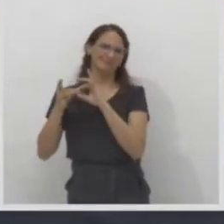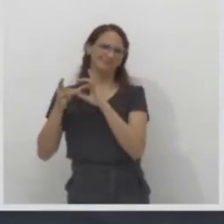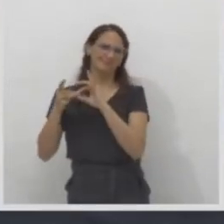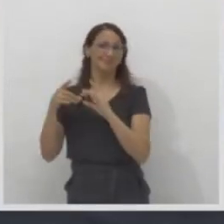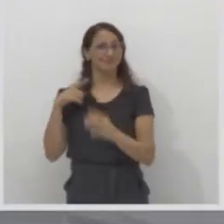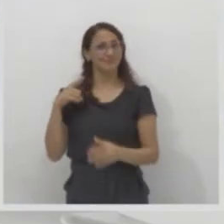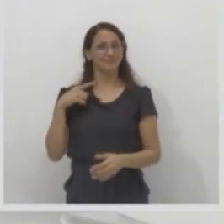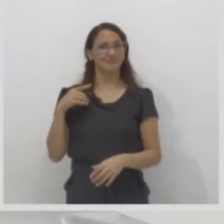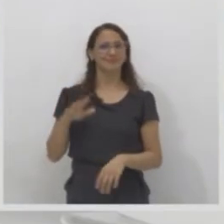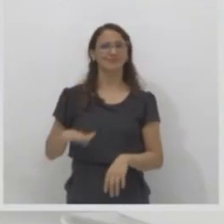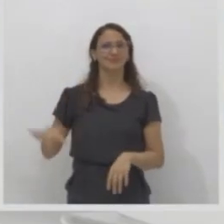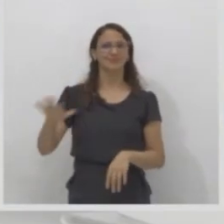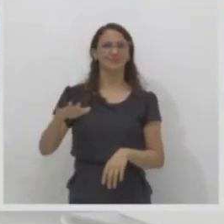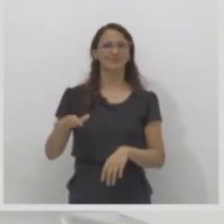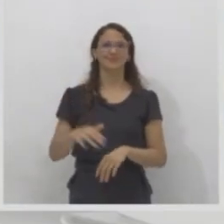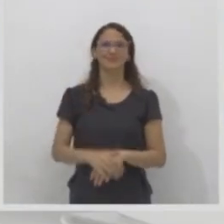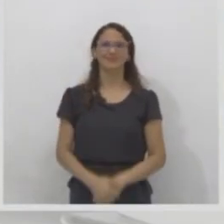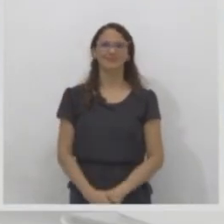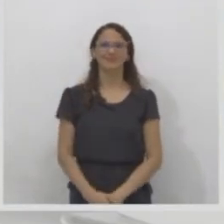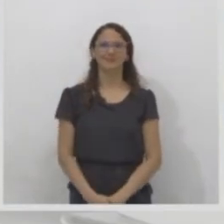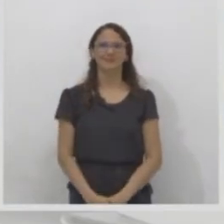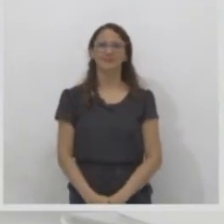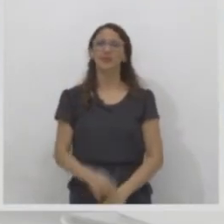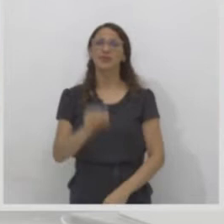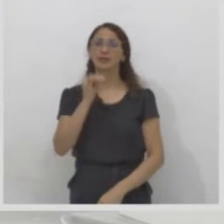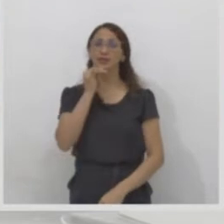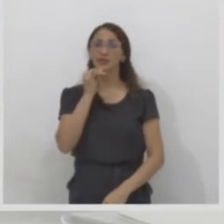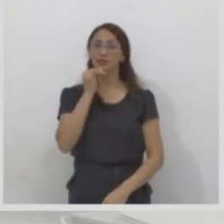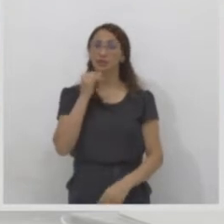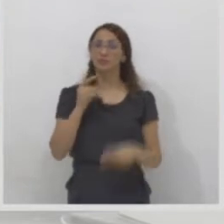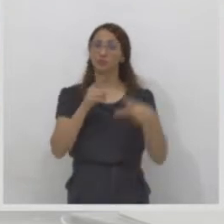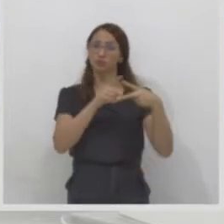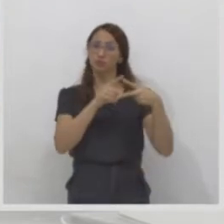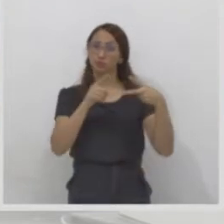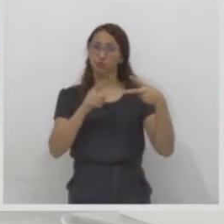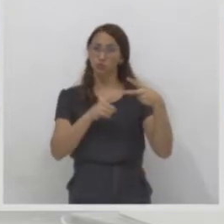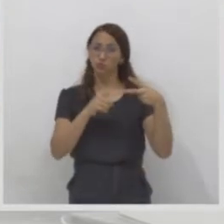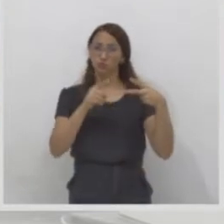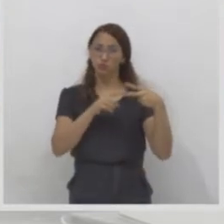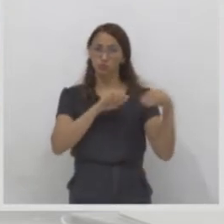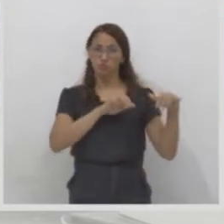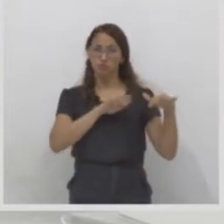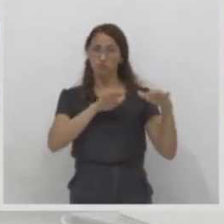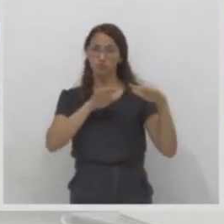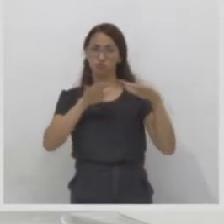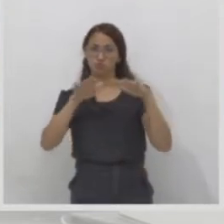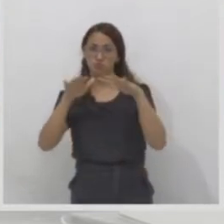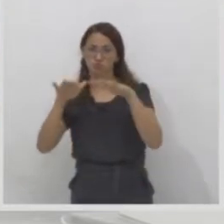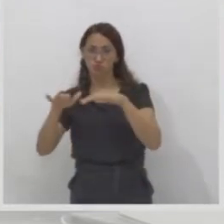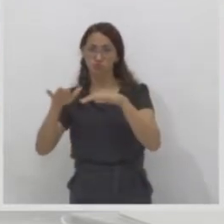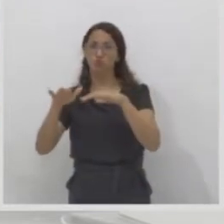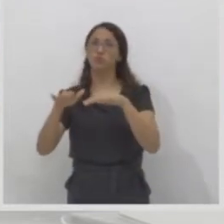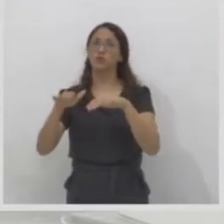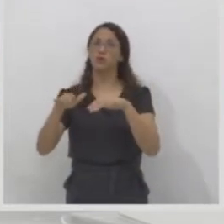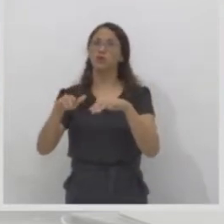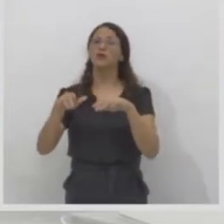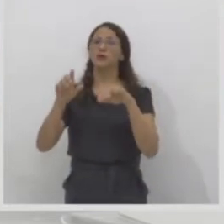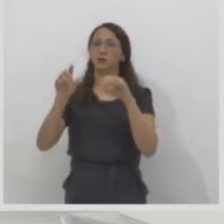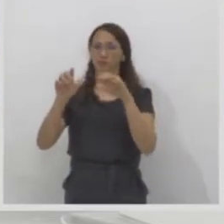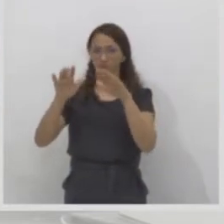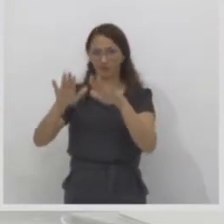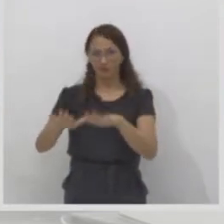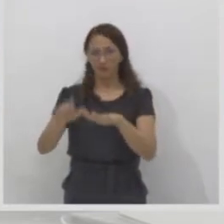exemplos aqui de migrações temporárias. Vocês estão vendo aí uma migração que é